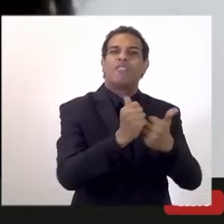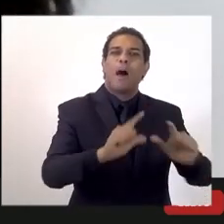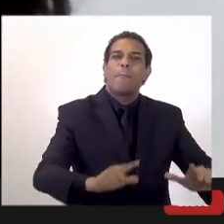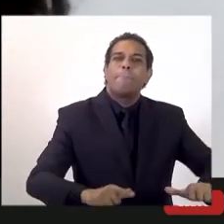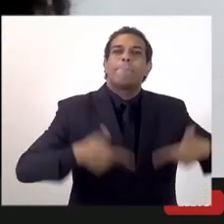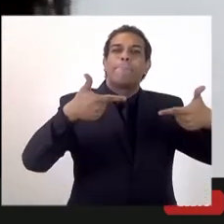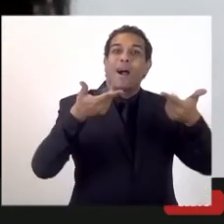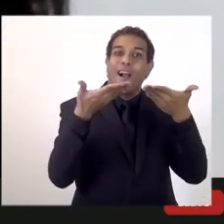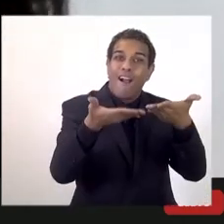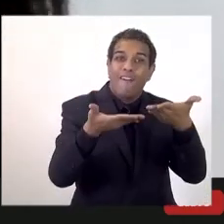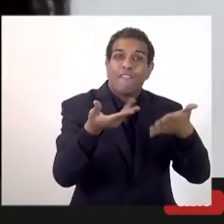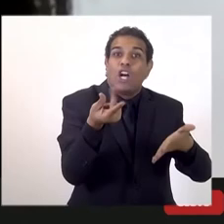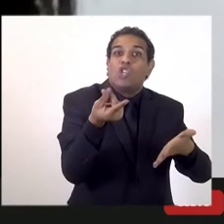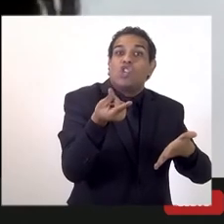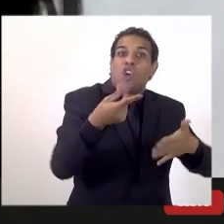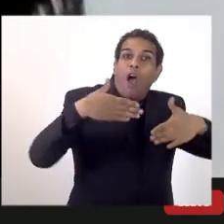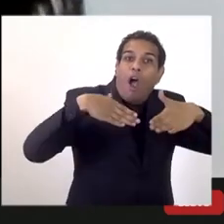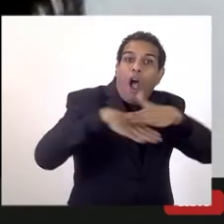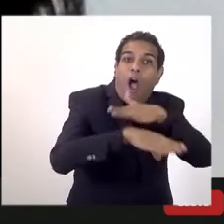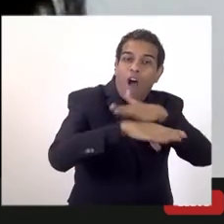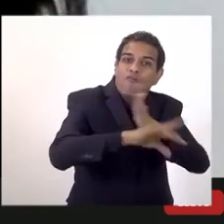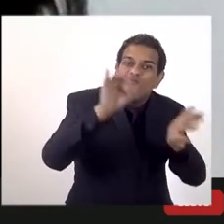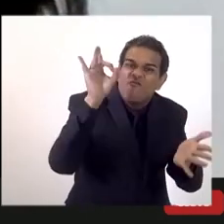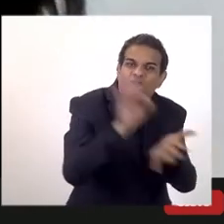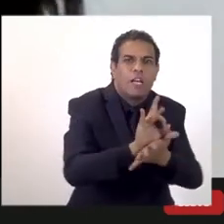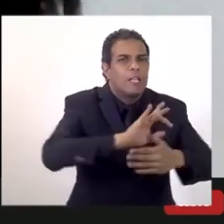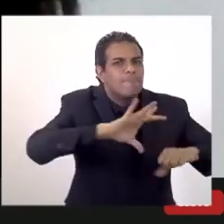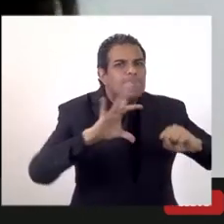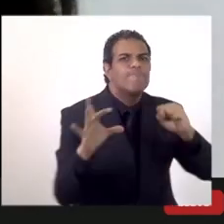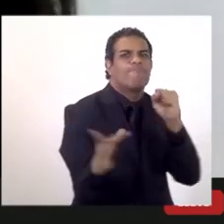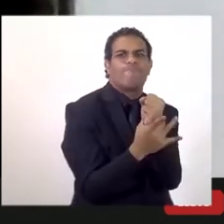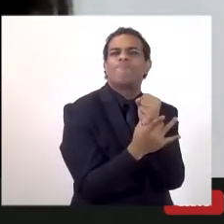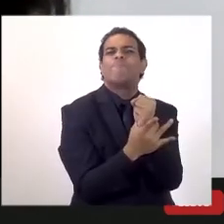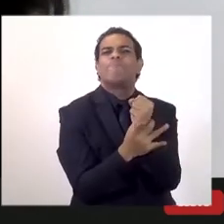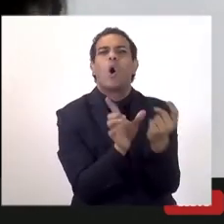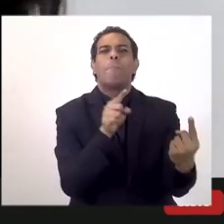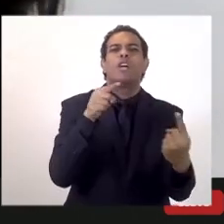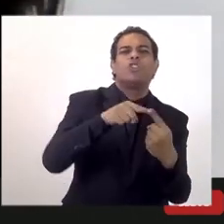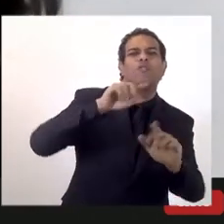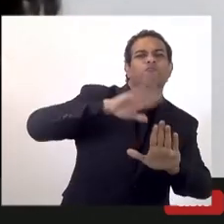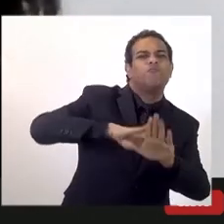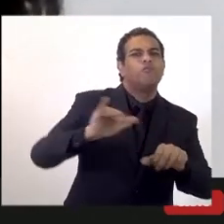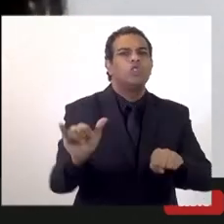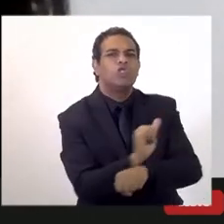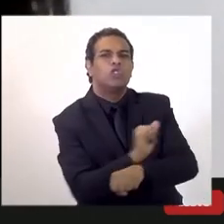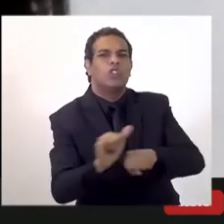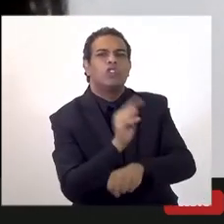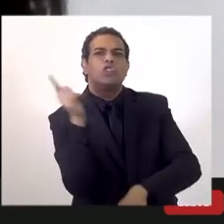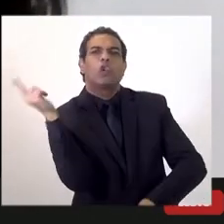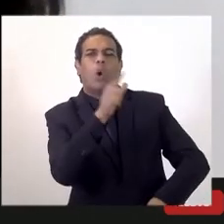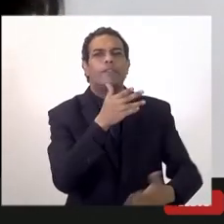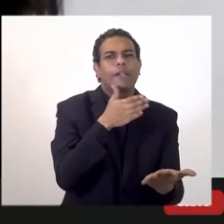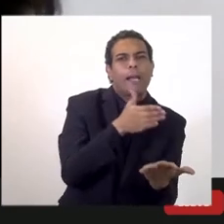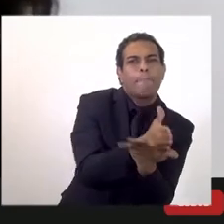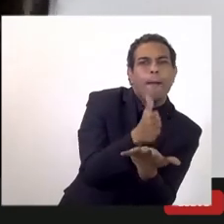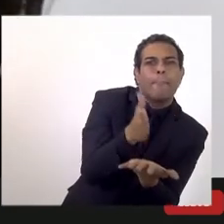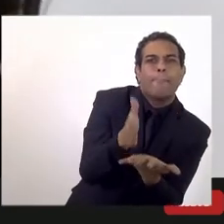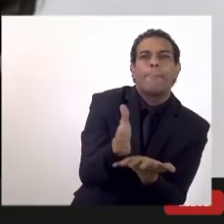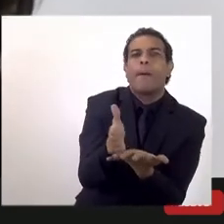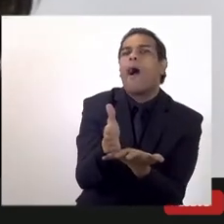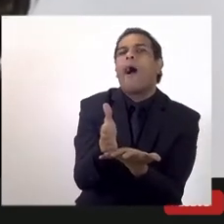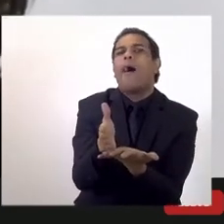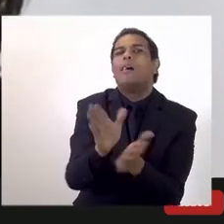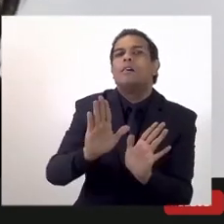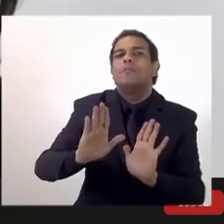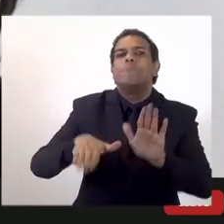para que o fundo seja de fato um instrumento de fomento e de indução para a